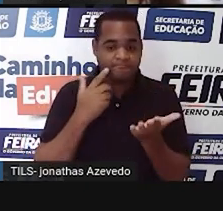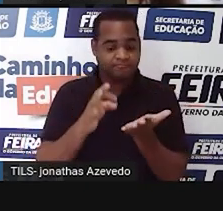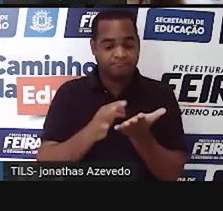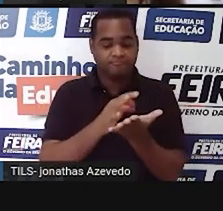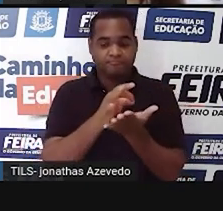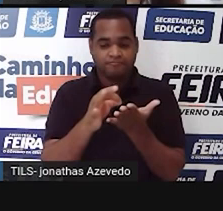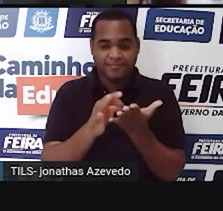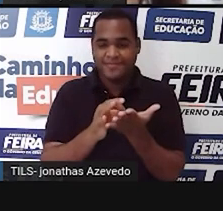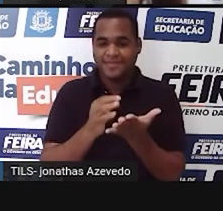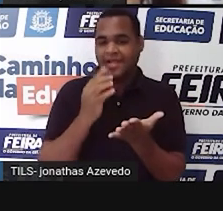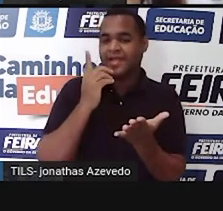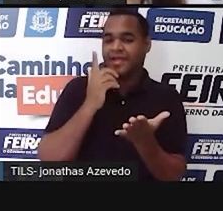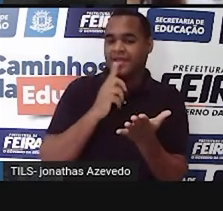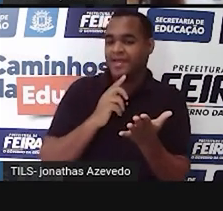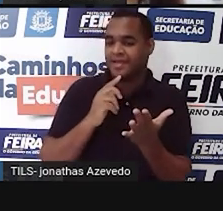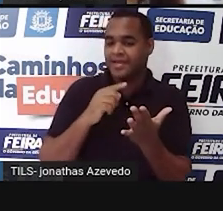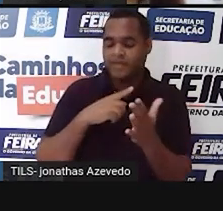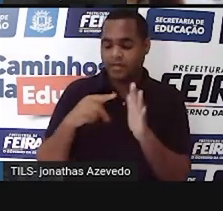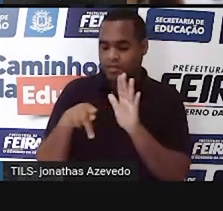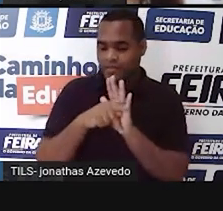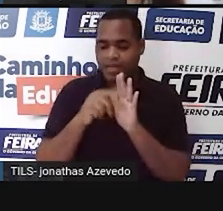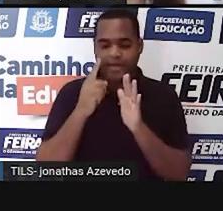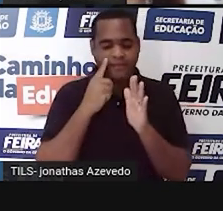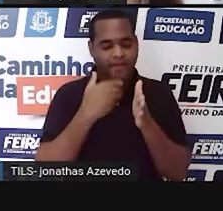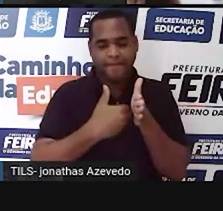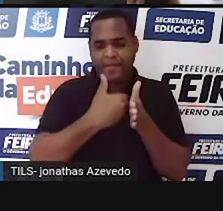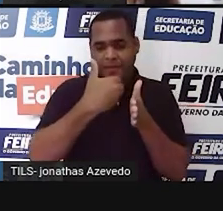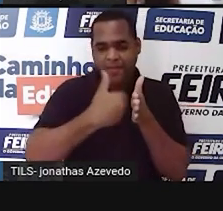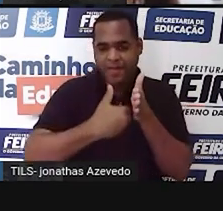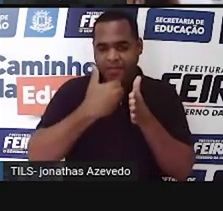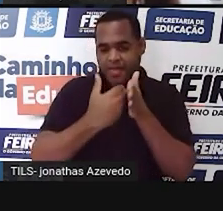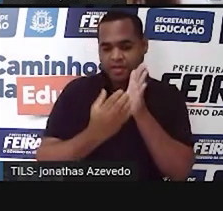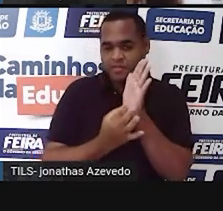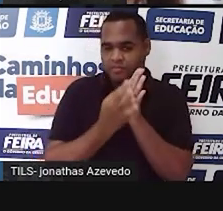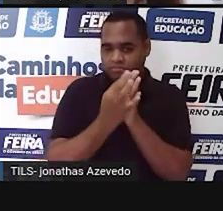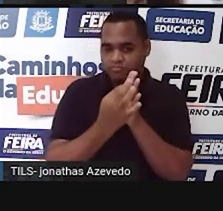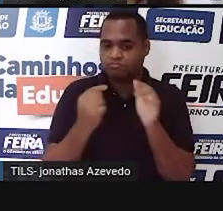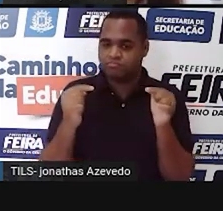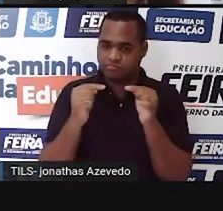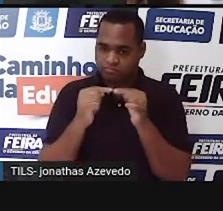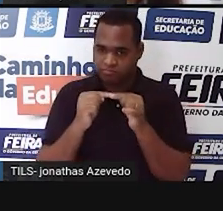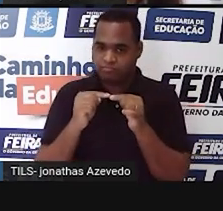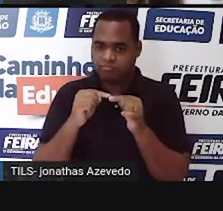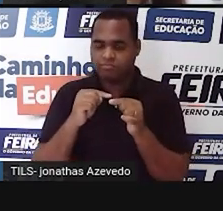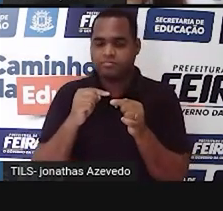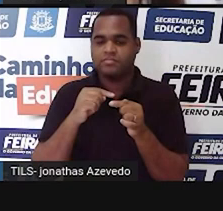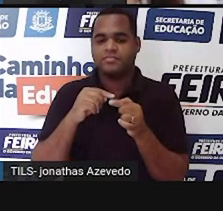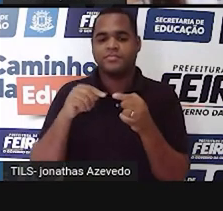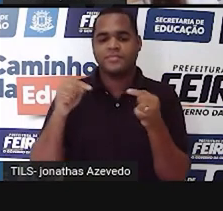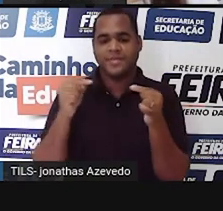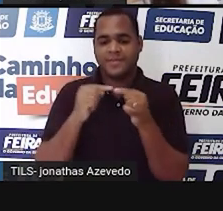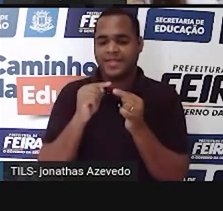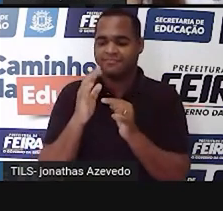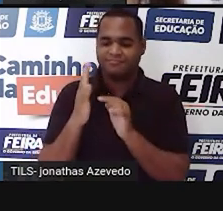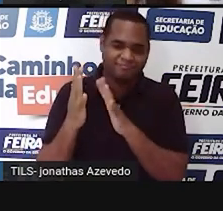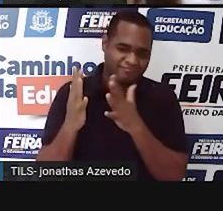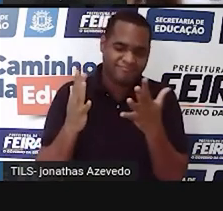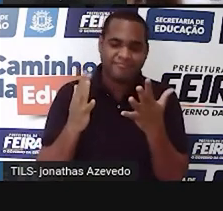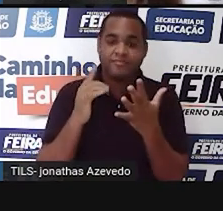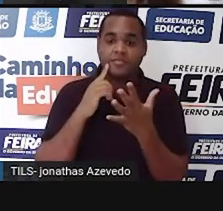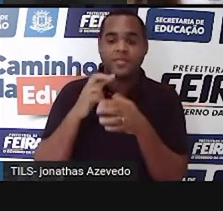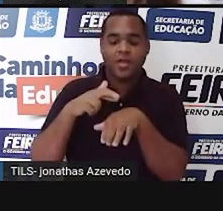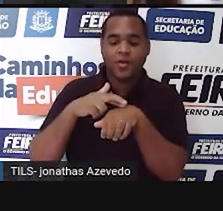a delimitação da célula, a parte da parede celular, já que é uma célula vegetal. E aqui no meio, essa partezinha roxa mais escura